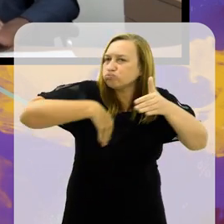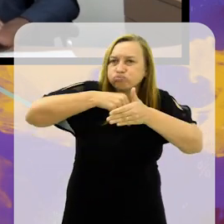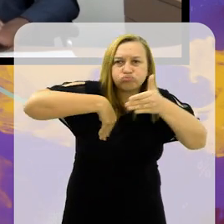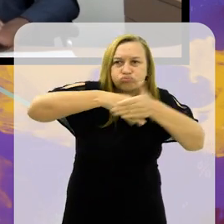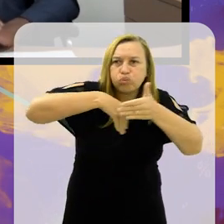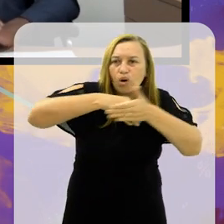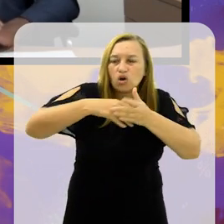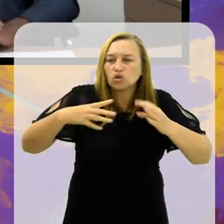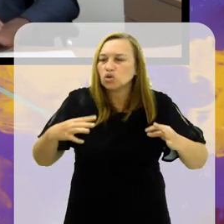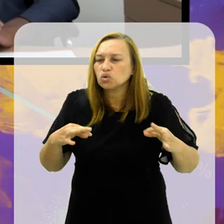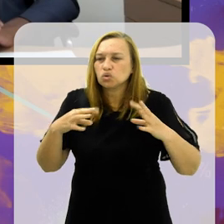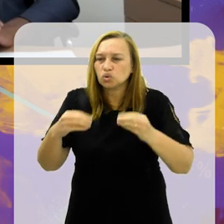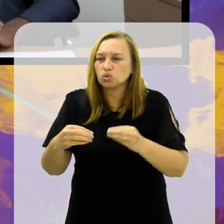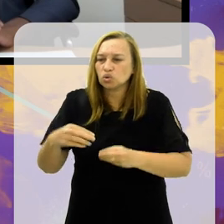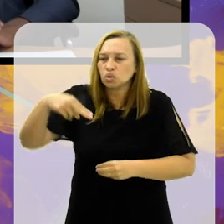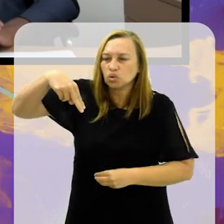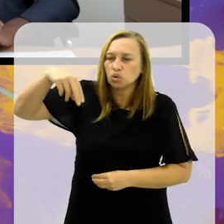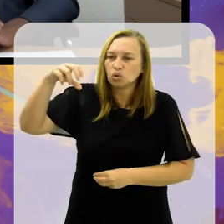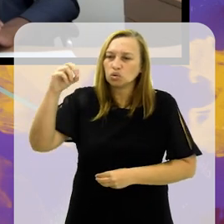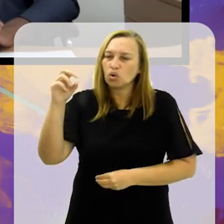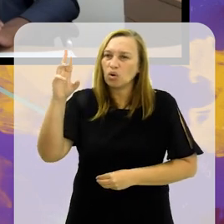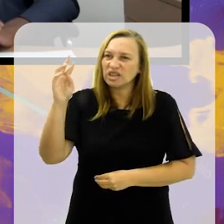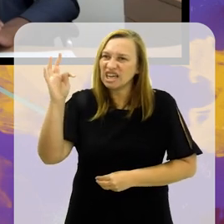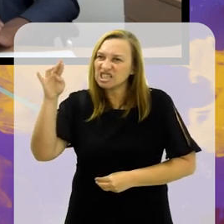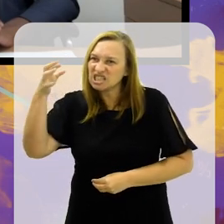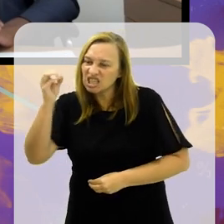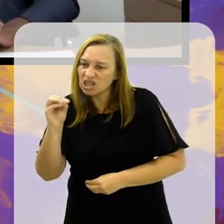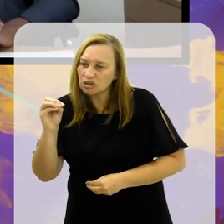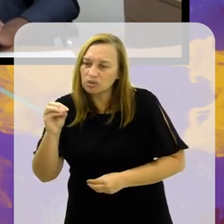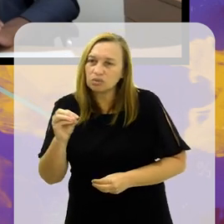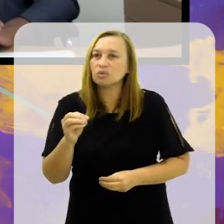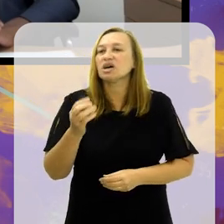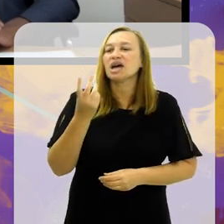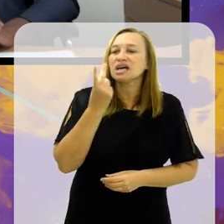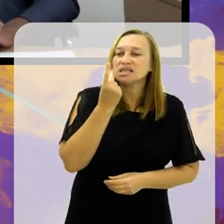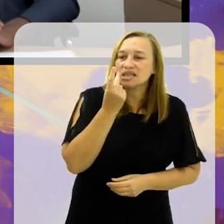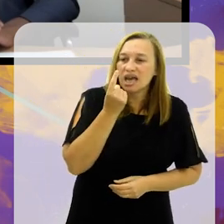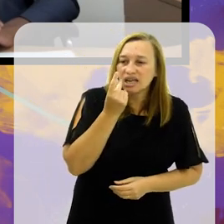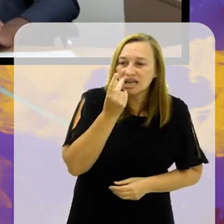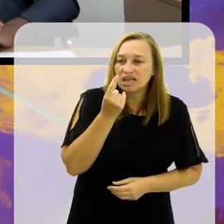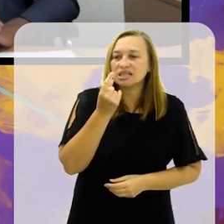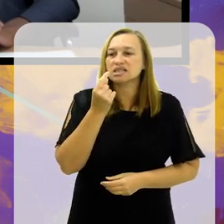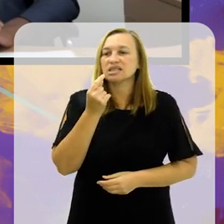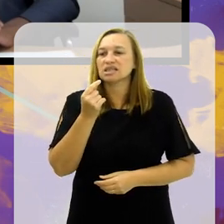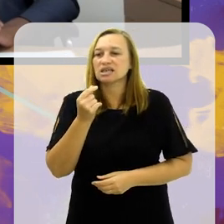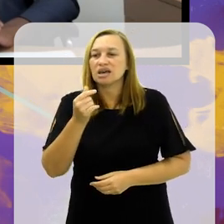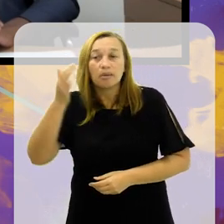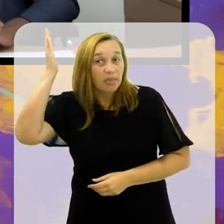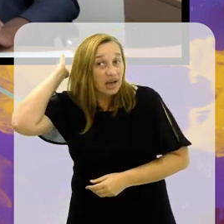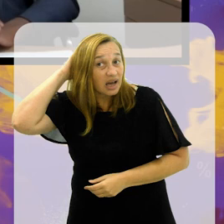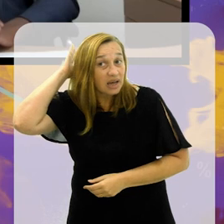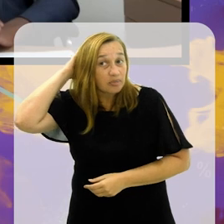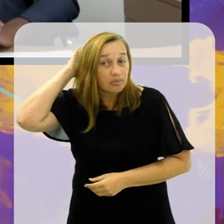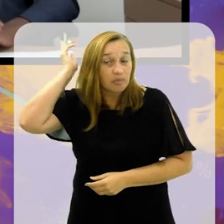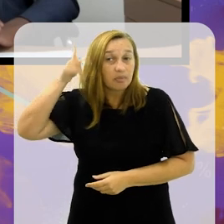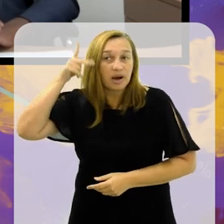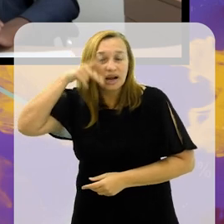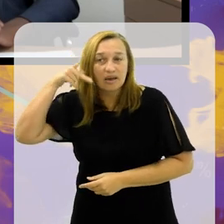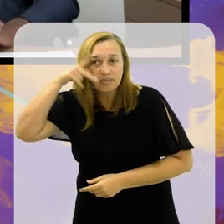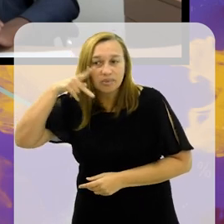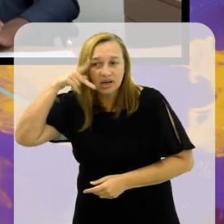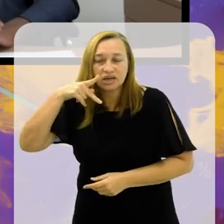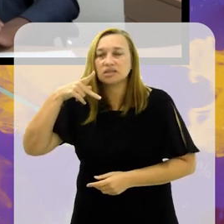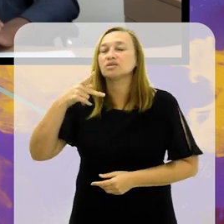Como eu digo assim para você, todo nordestino, torcedor baiano, pernambucano, cearense, alagoano, paraibano, lá no